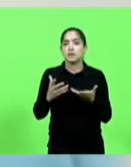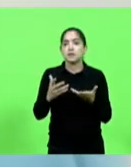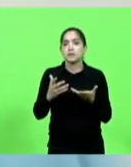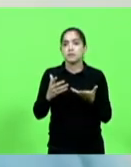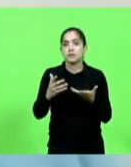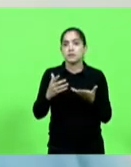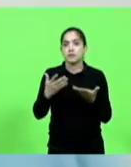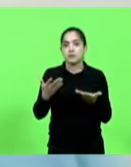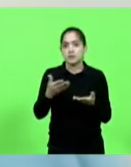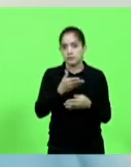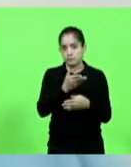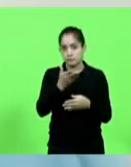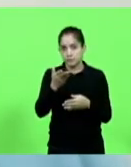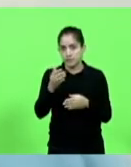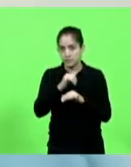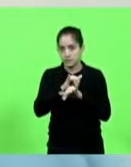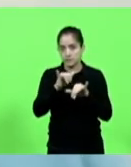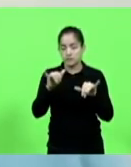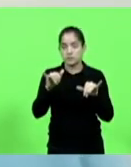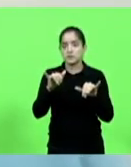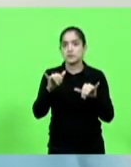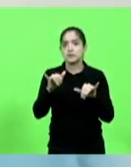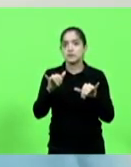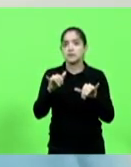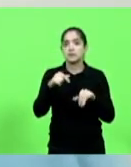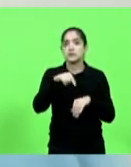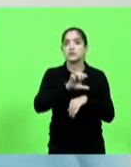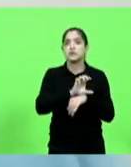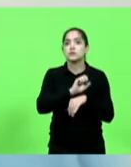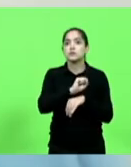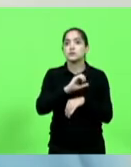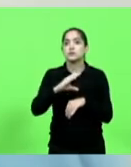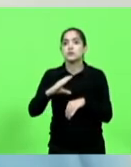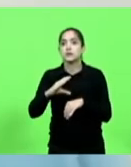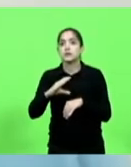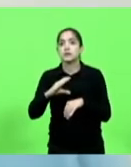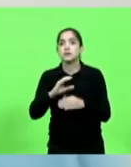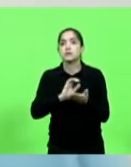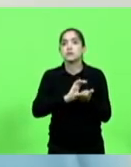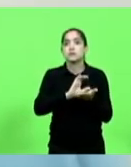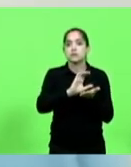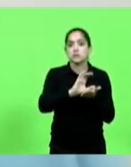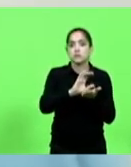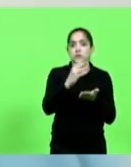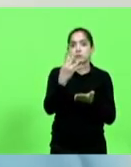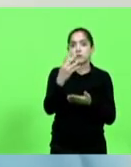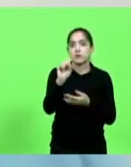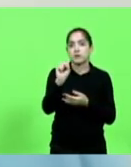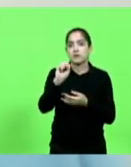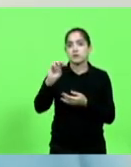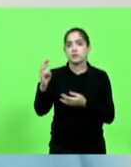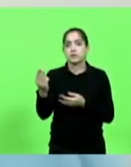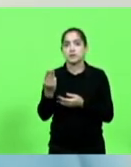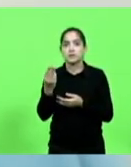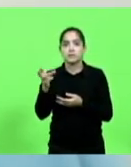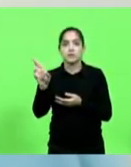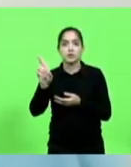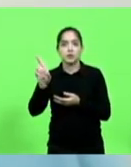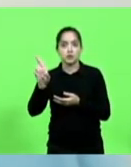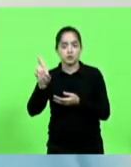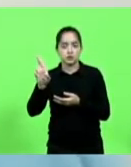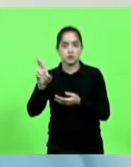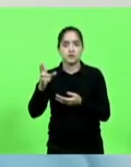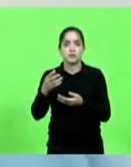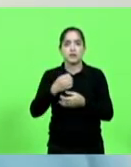colegas deputados e deputadas, que Santa Catarina recebeu 48 milhões da lei Aldir Blanc, né? No ano